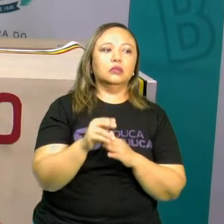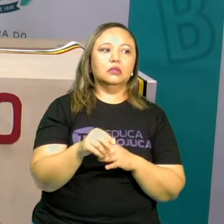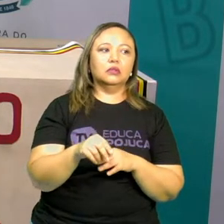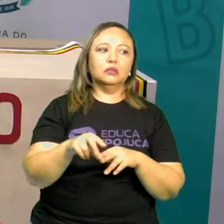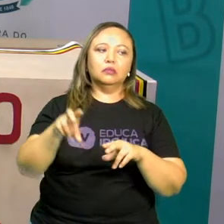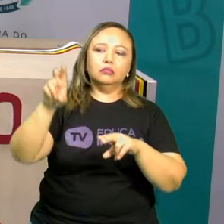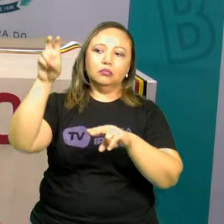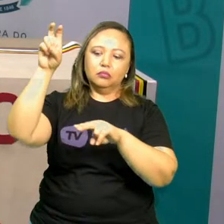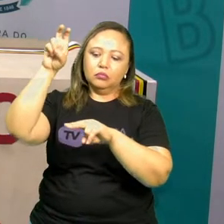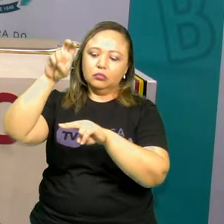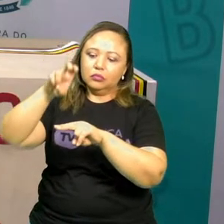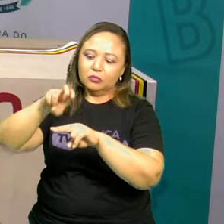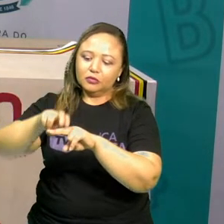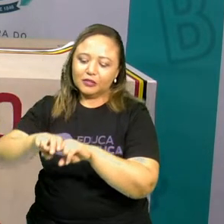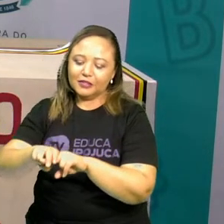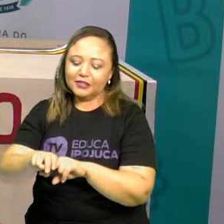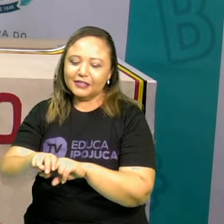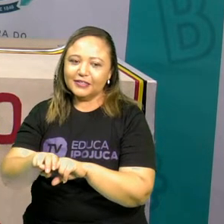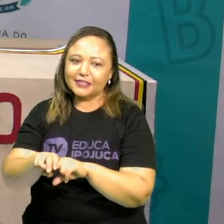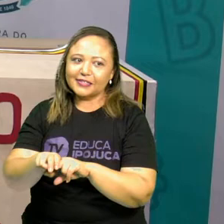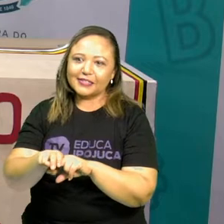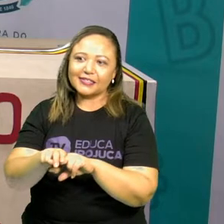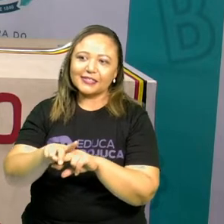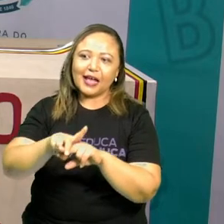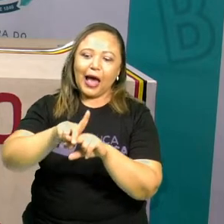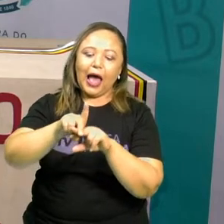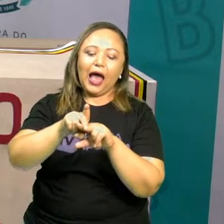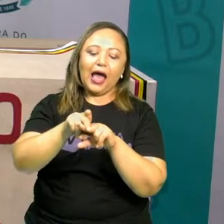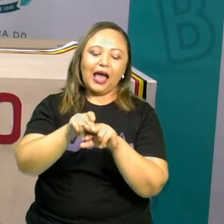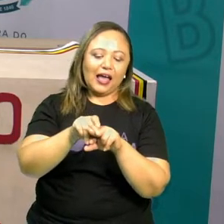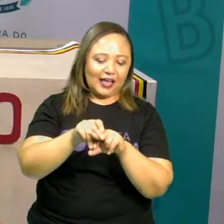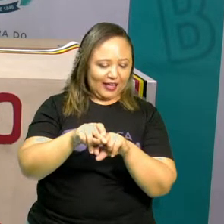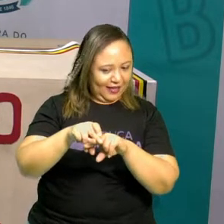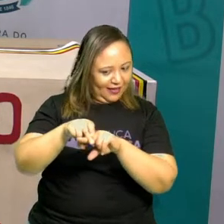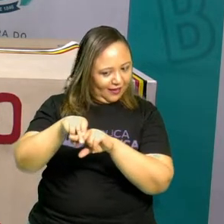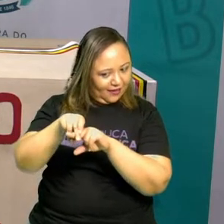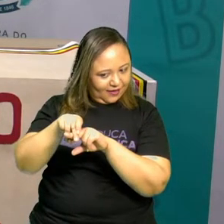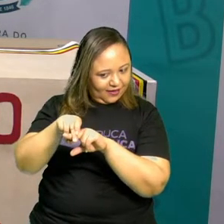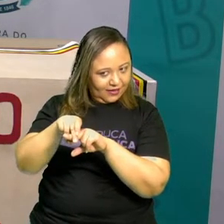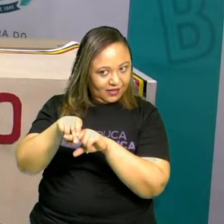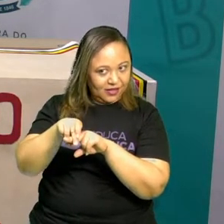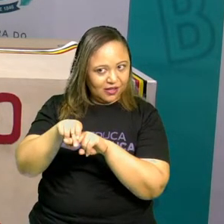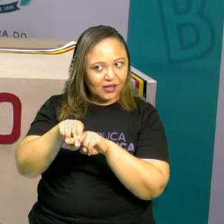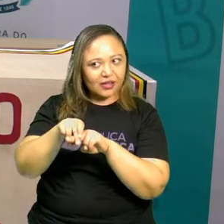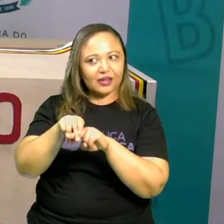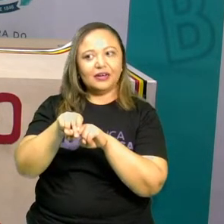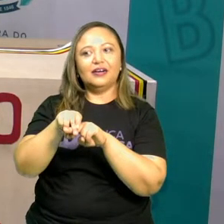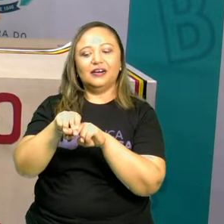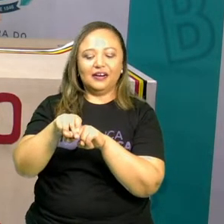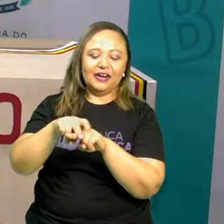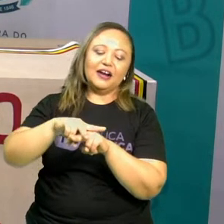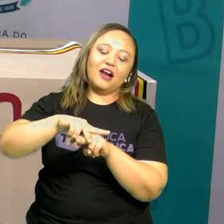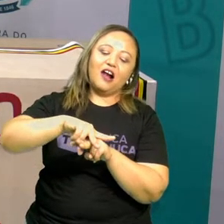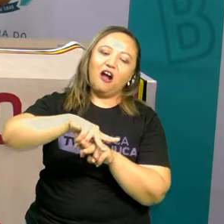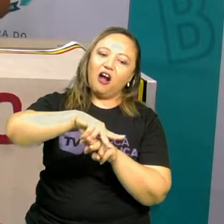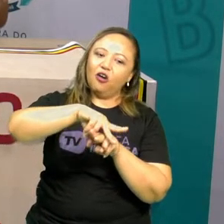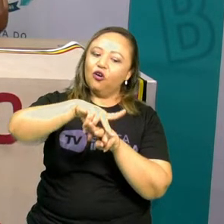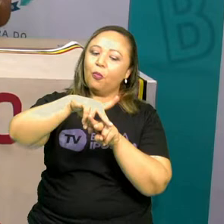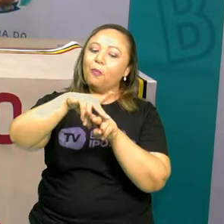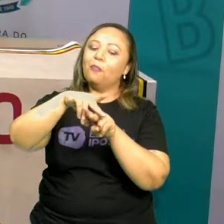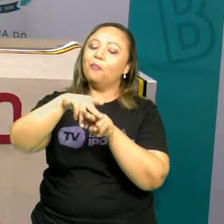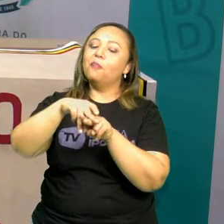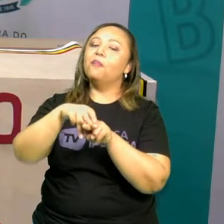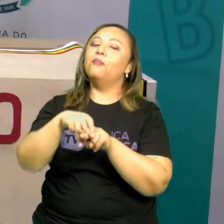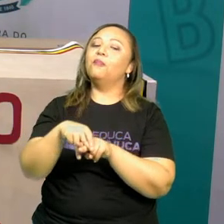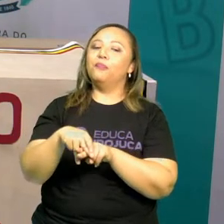Sentar com as pernas cruzadinhas. Senta aí, ó. No sofá ou na cadeira de vocês ou no